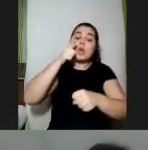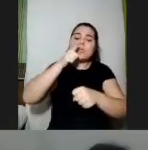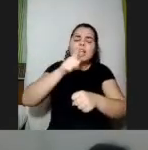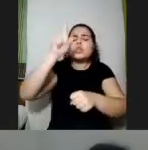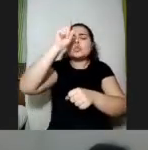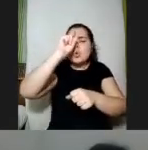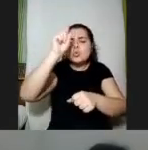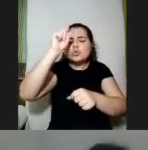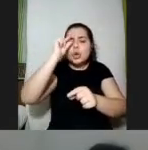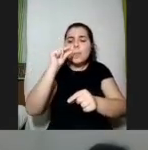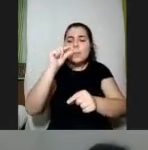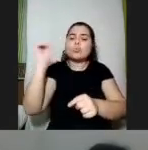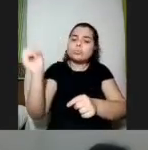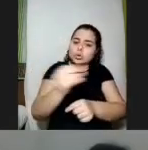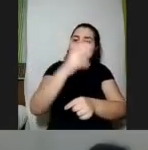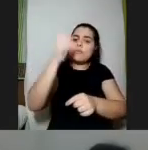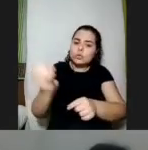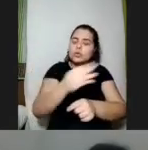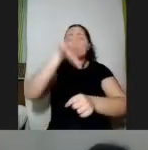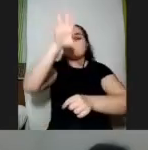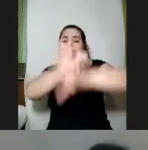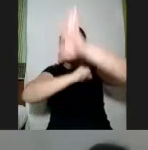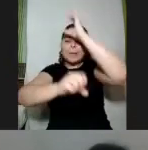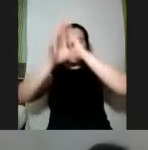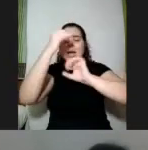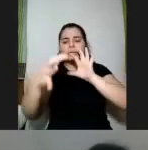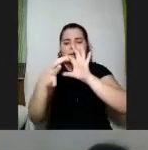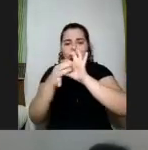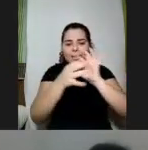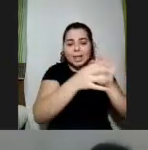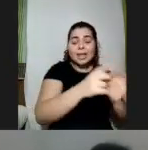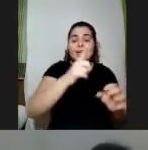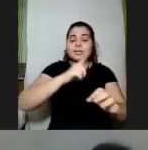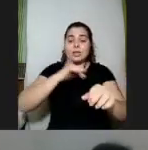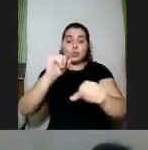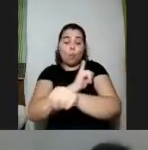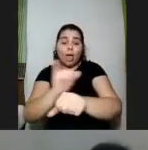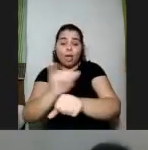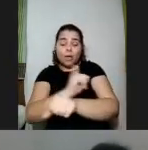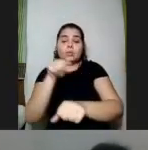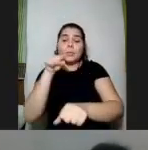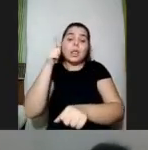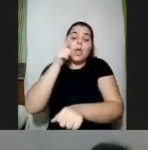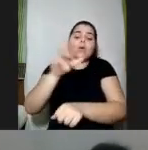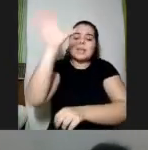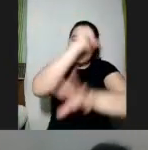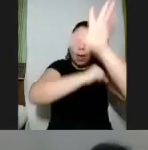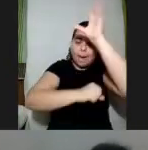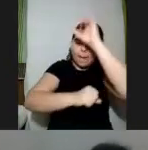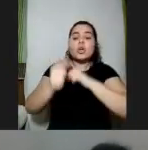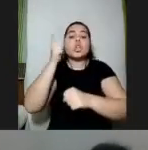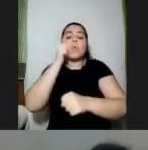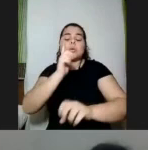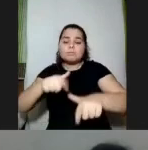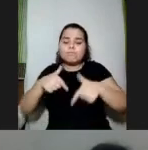um desafio novo uma oportunidade nova com os recursos necessários para que elas aprendam e para que elas possam se expressar em relação